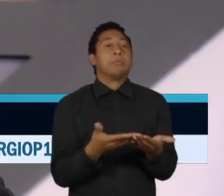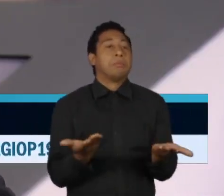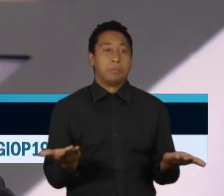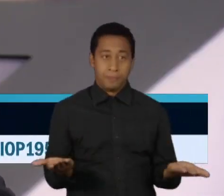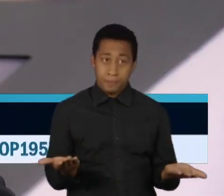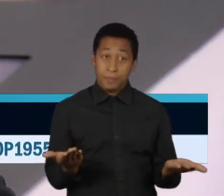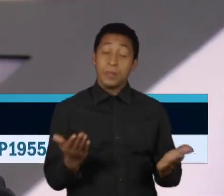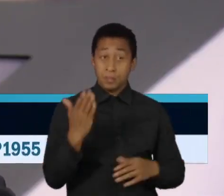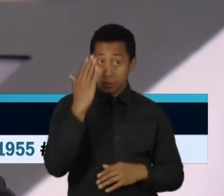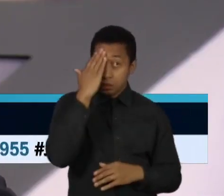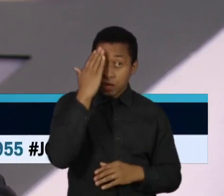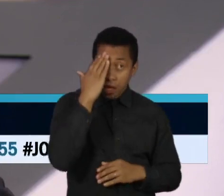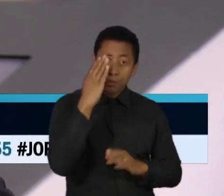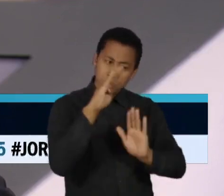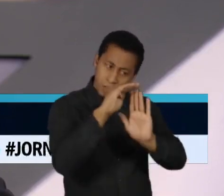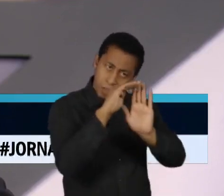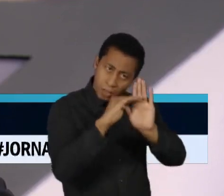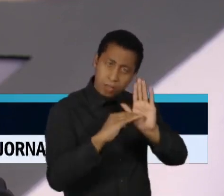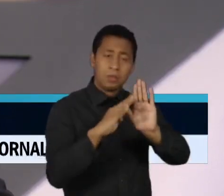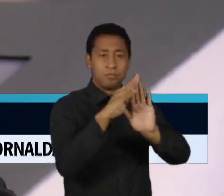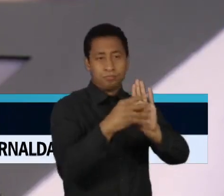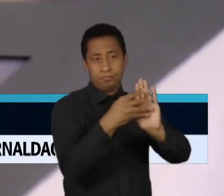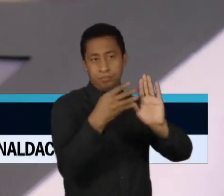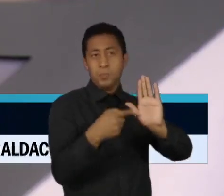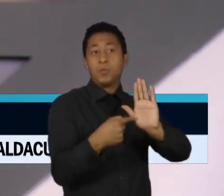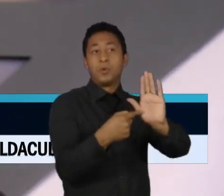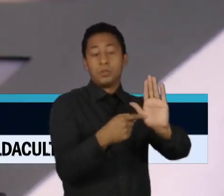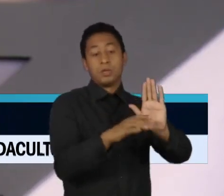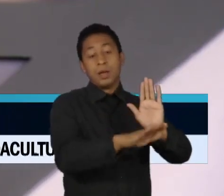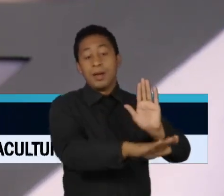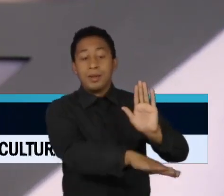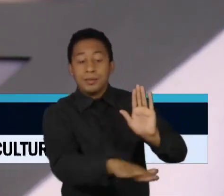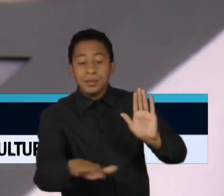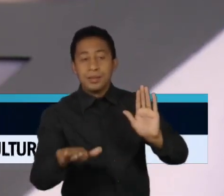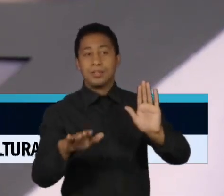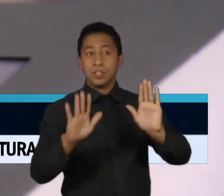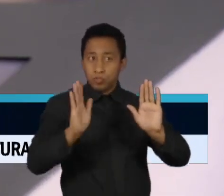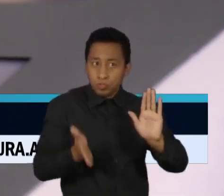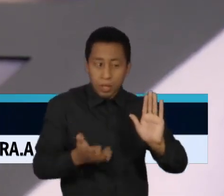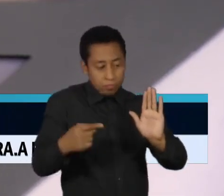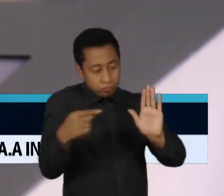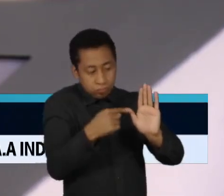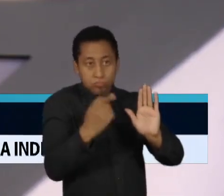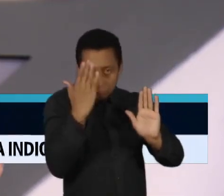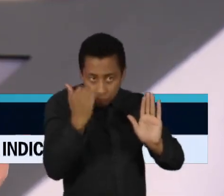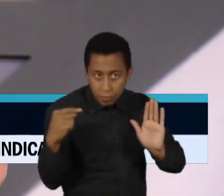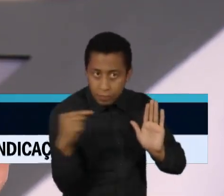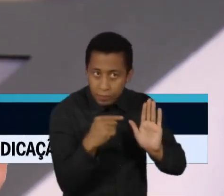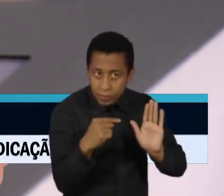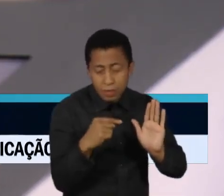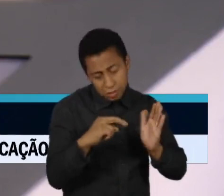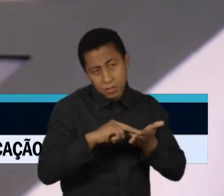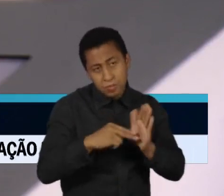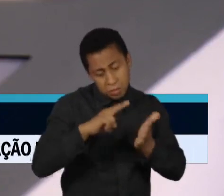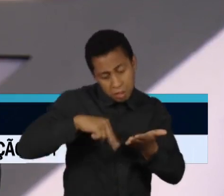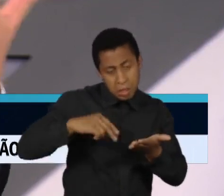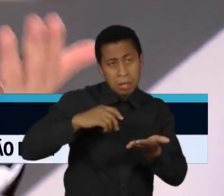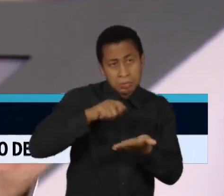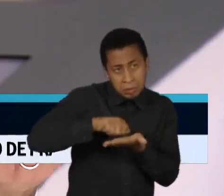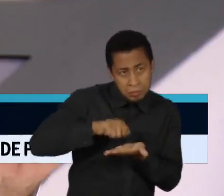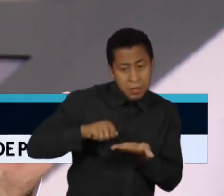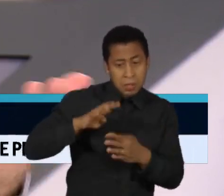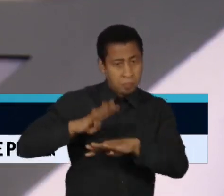é um aluno alfabetizado é muito importante. E acho que isso, a princípio, já deveria existir